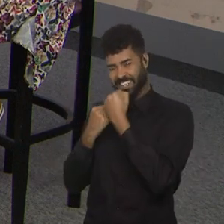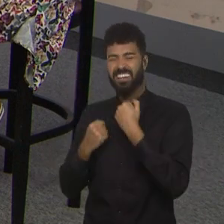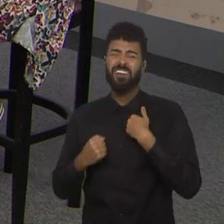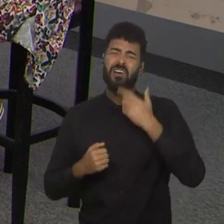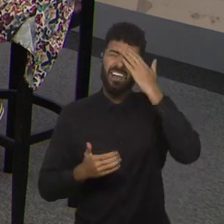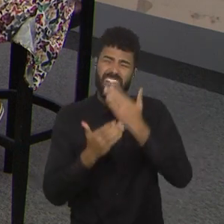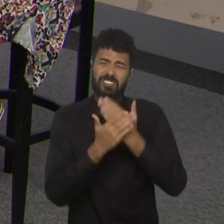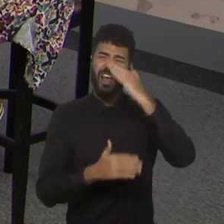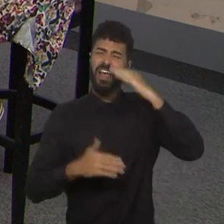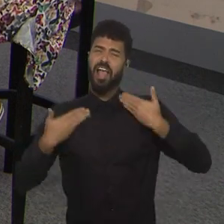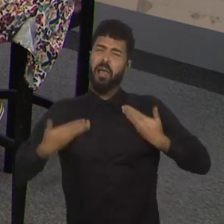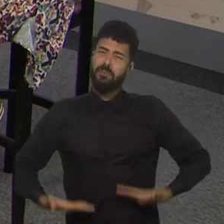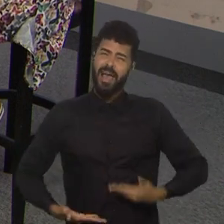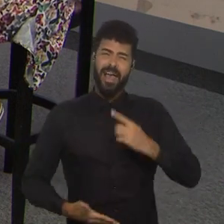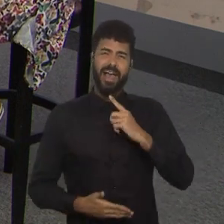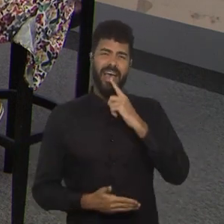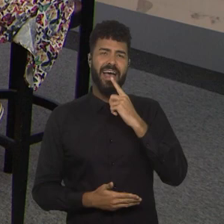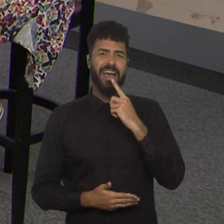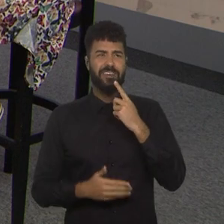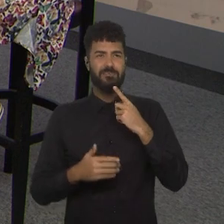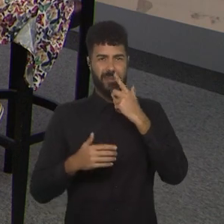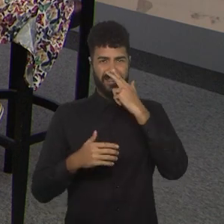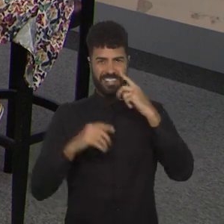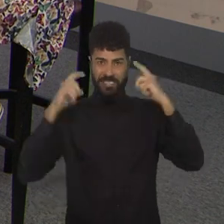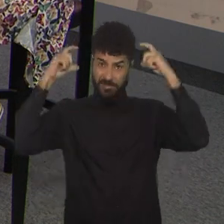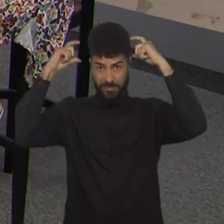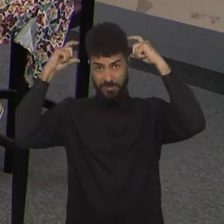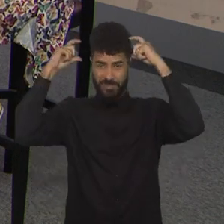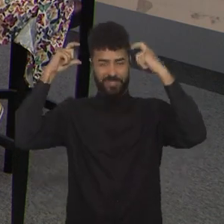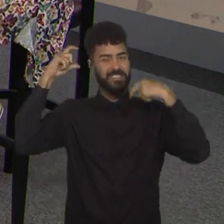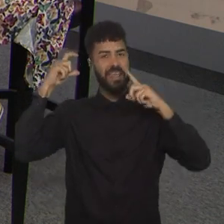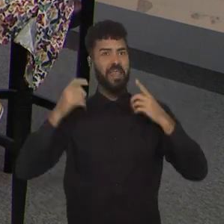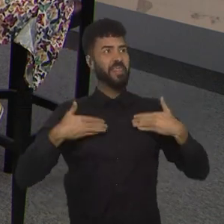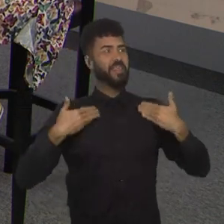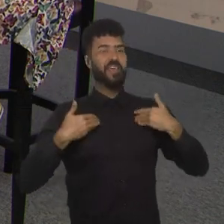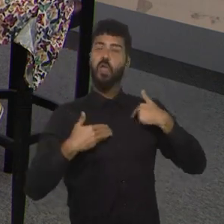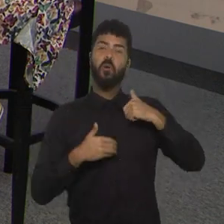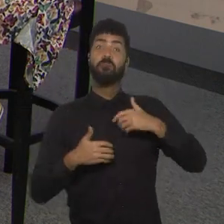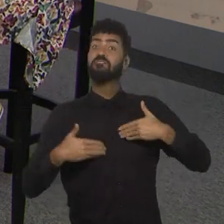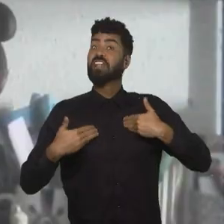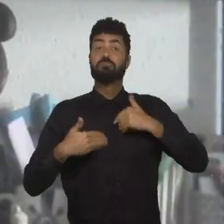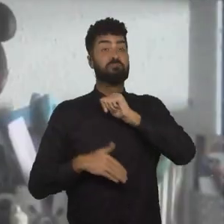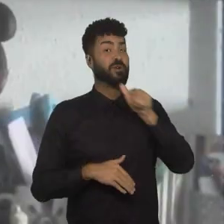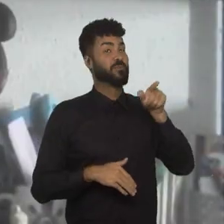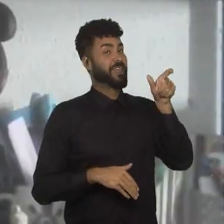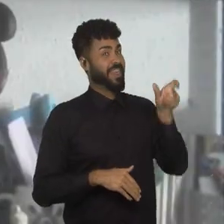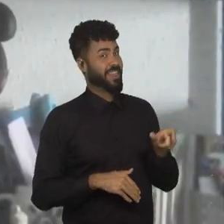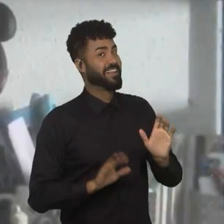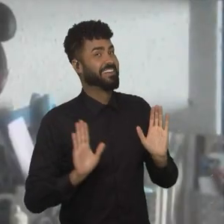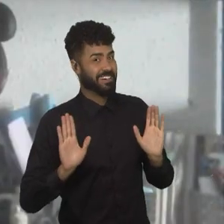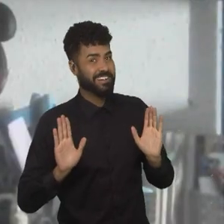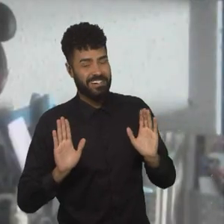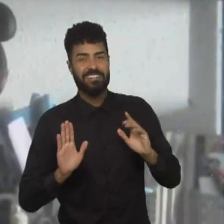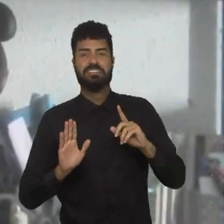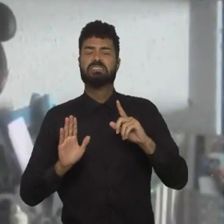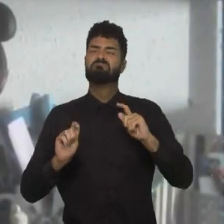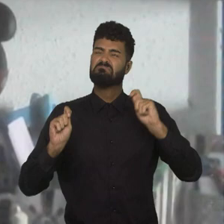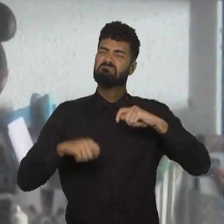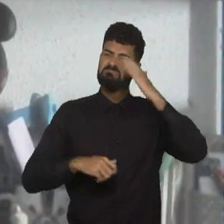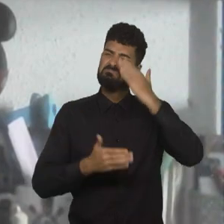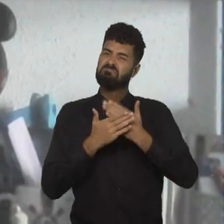pistola, mas estou mais empolgada que ele, claro que eu estou, mas é uma chave, a gente tem uma chave forte, eu acho que a tem que passar,